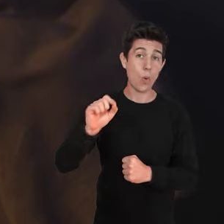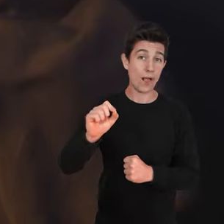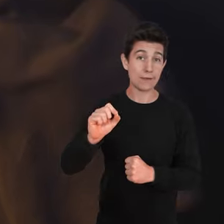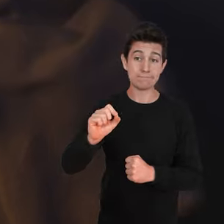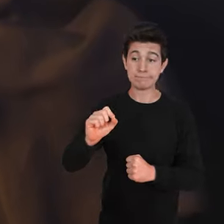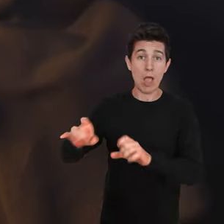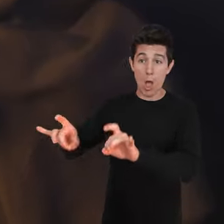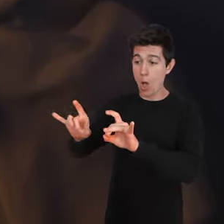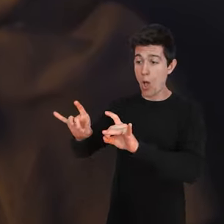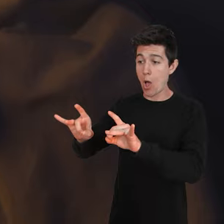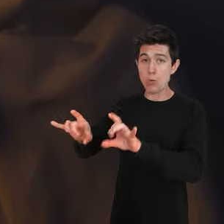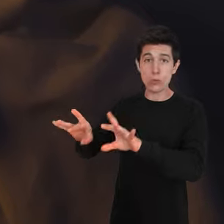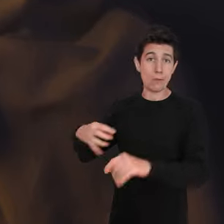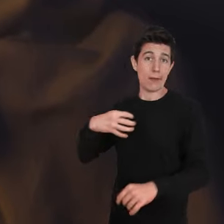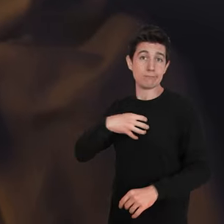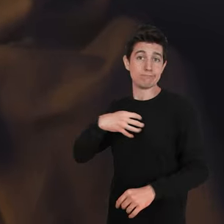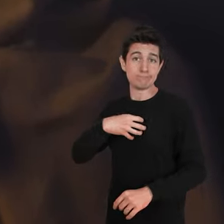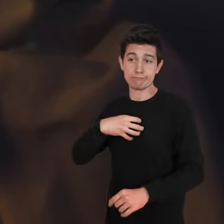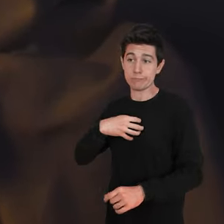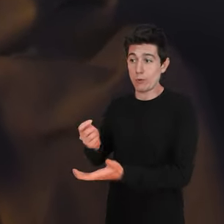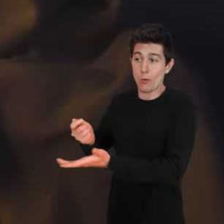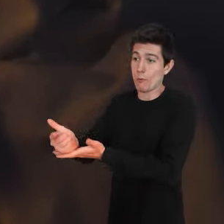Tem tudo a ver com o consumo e automação.